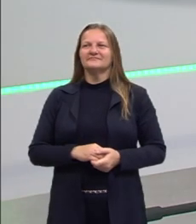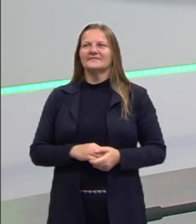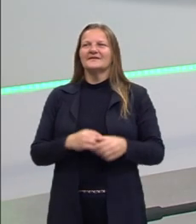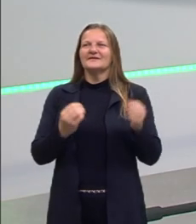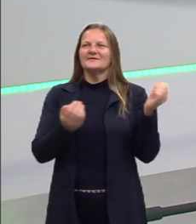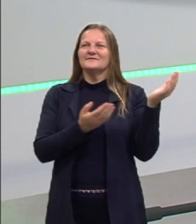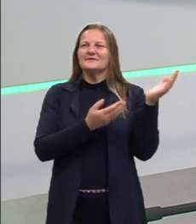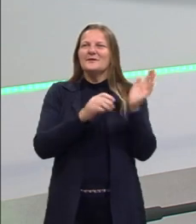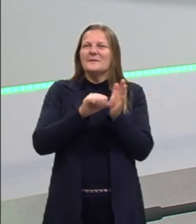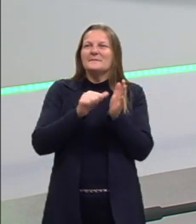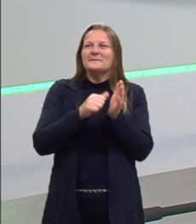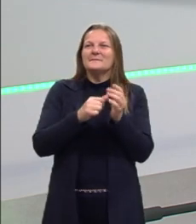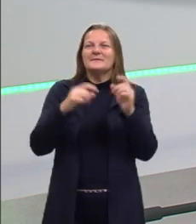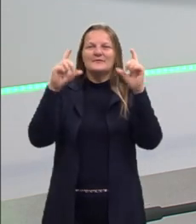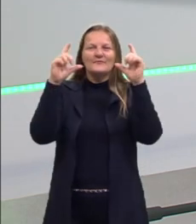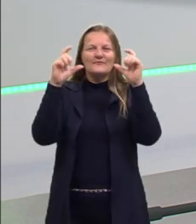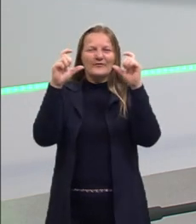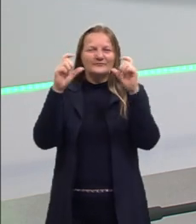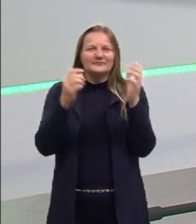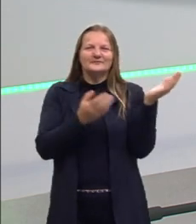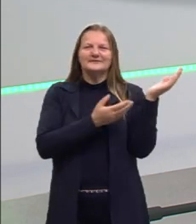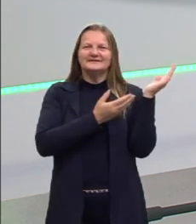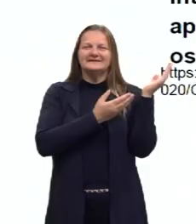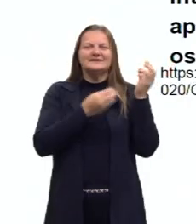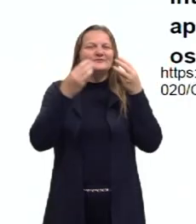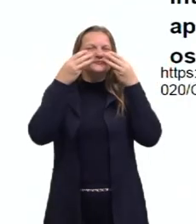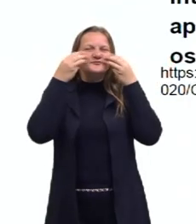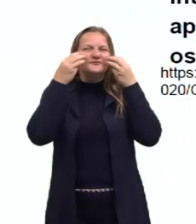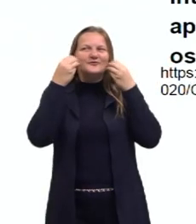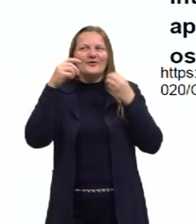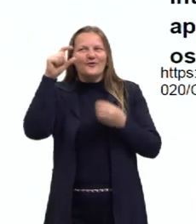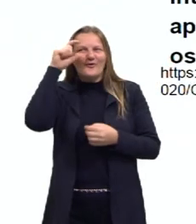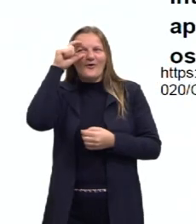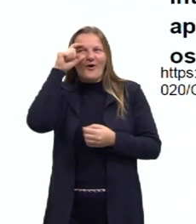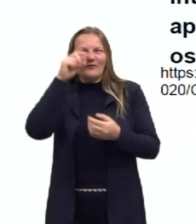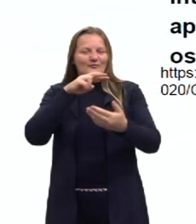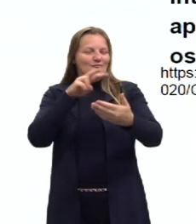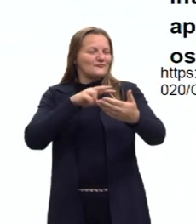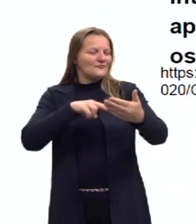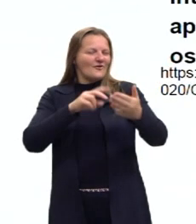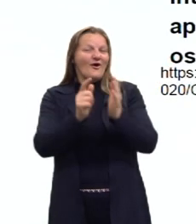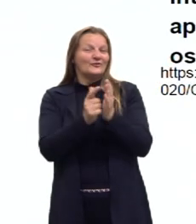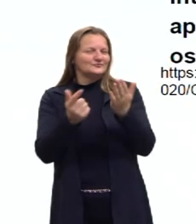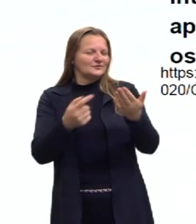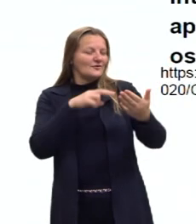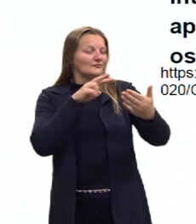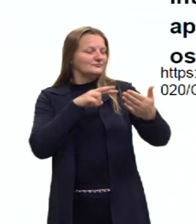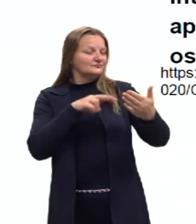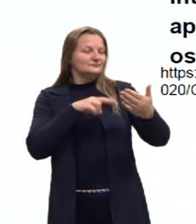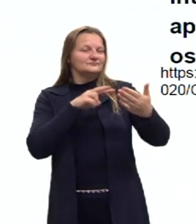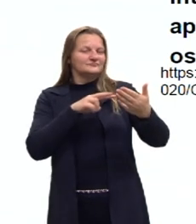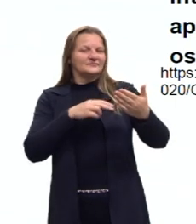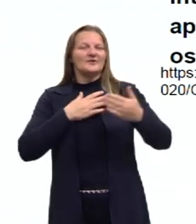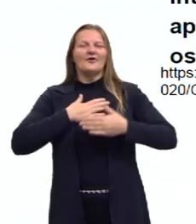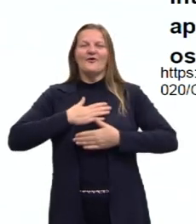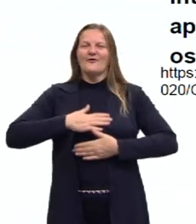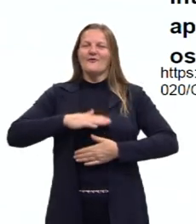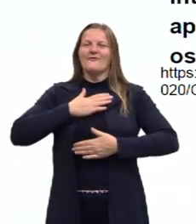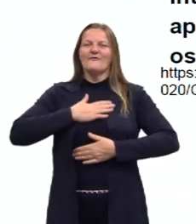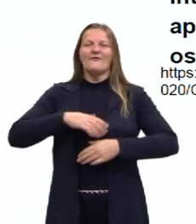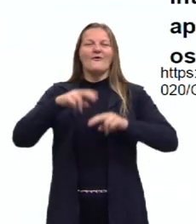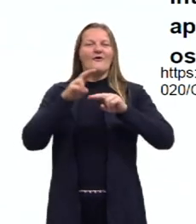primeiro slide um gatinho de óculos lendo o seu jornal, pacificamente sentado no sofá.